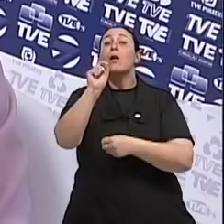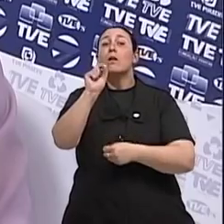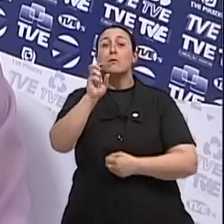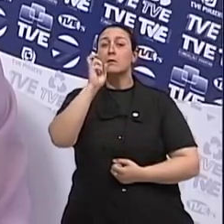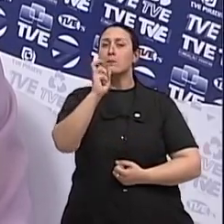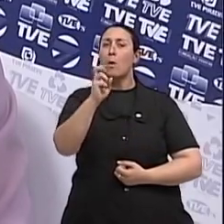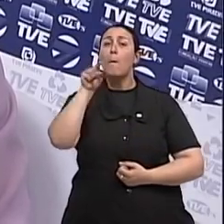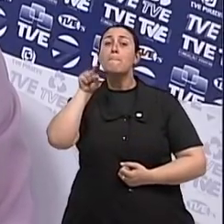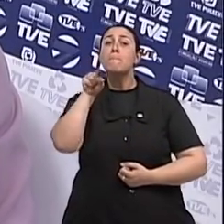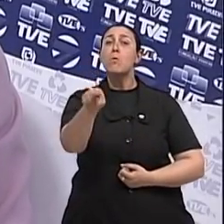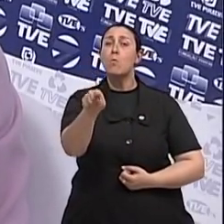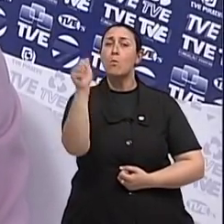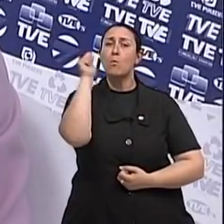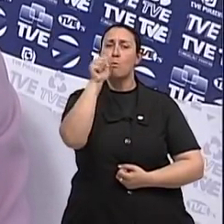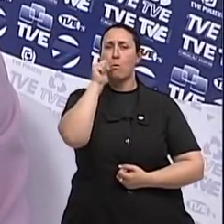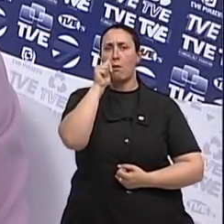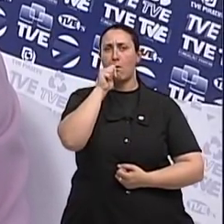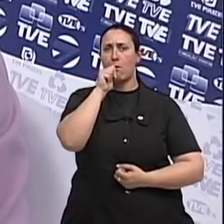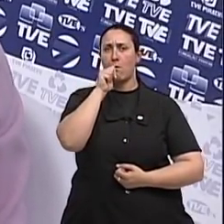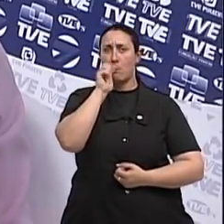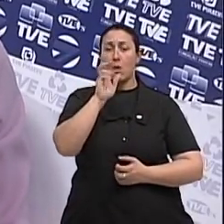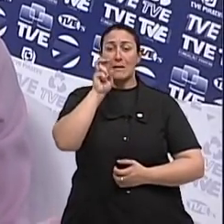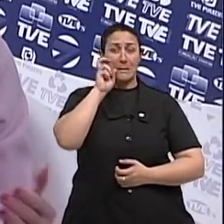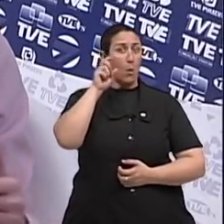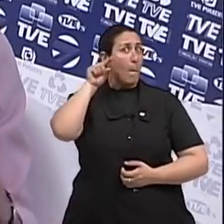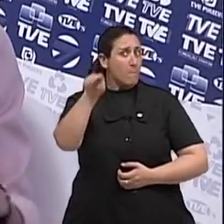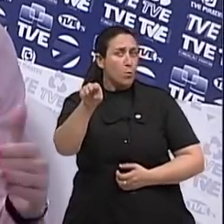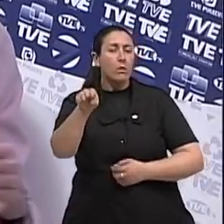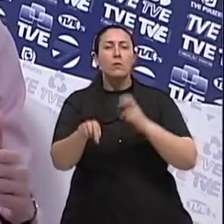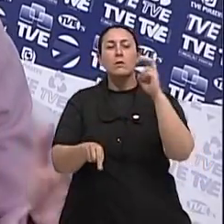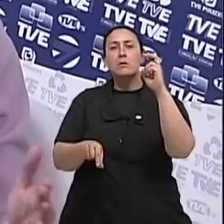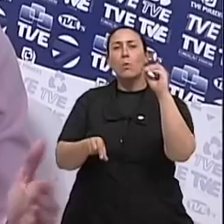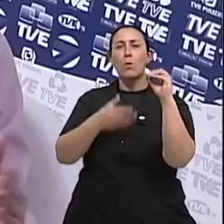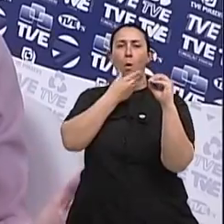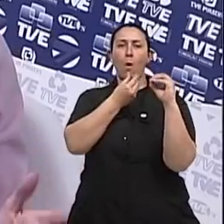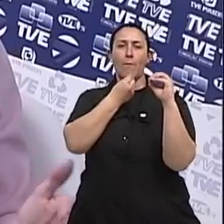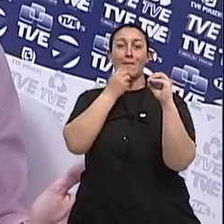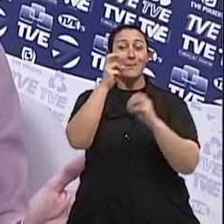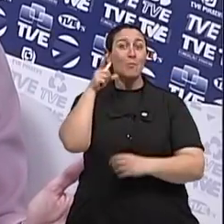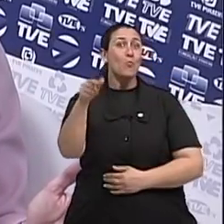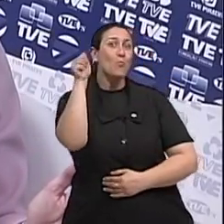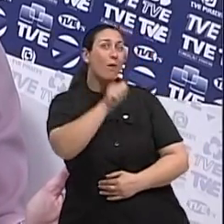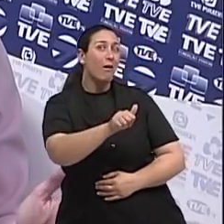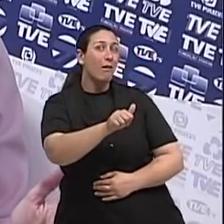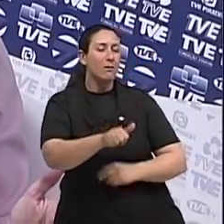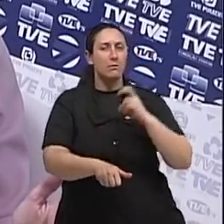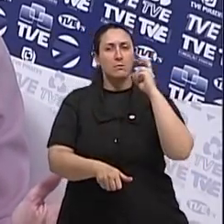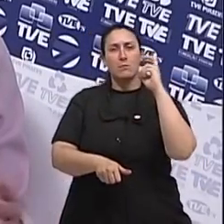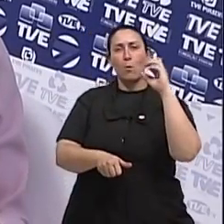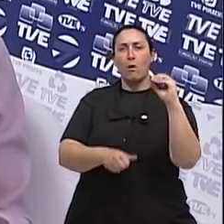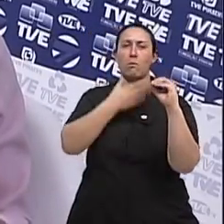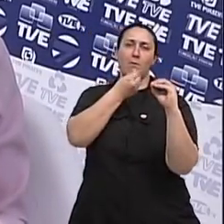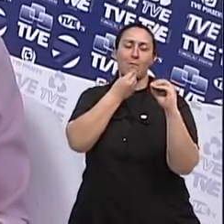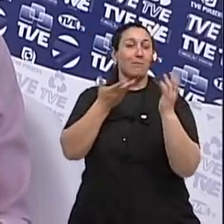casos em mulheres, 50 vão ser em homens. E a desinformação é total a respeito disso. Então, eu acho